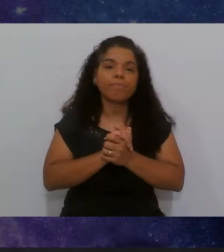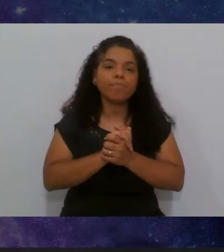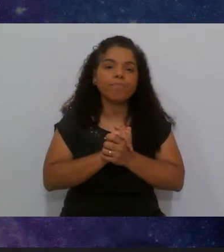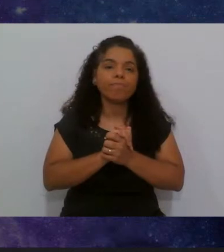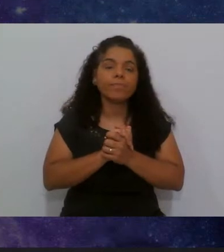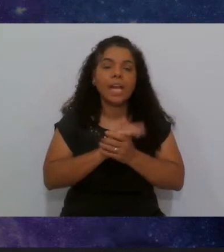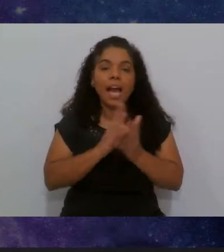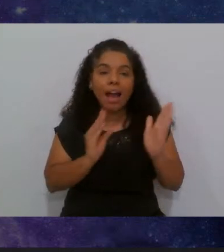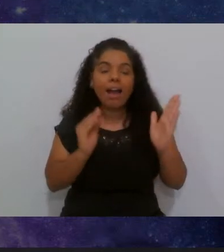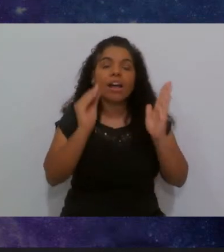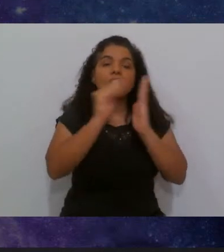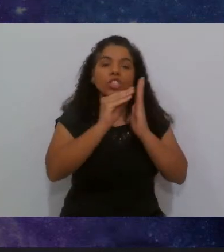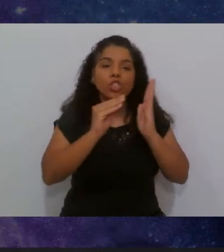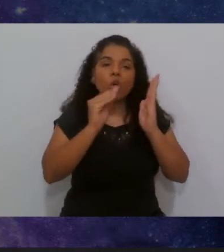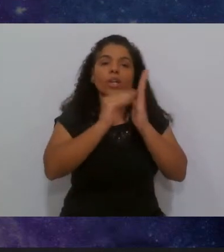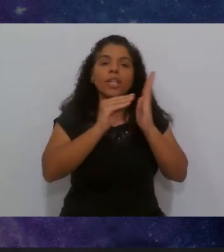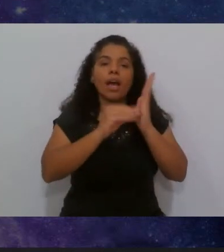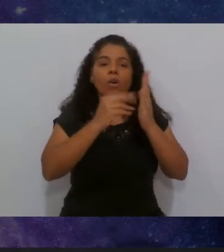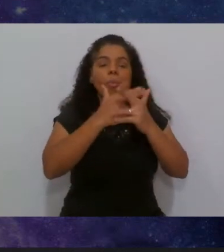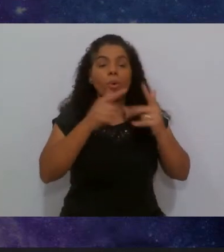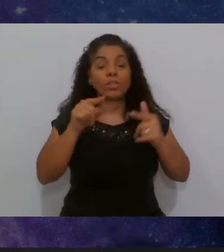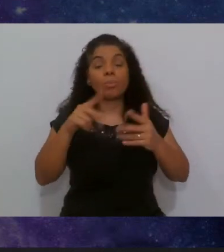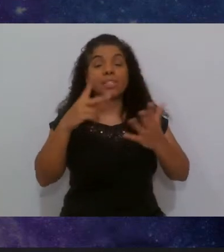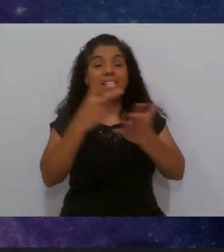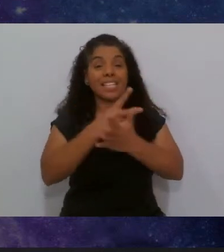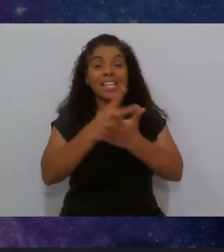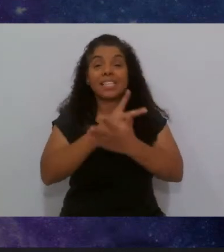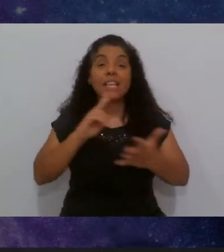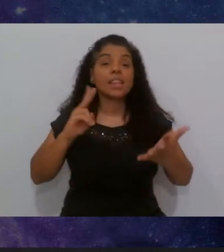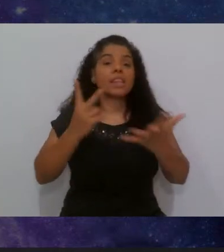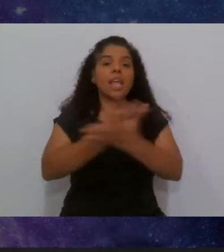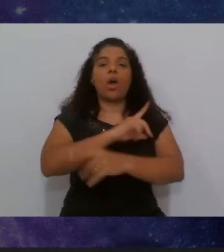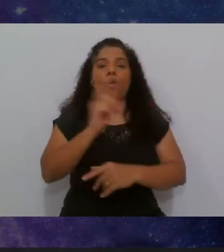adicionar alguma coisa para que esse erro não ocorra